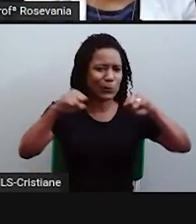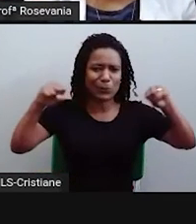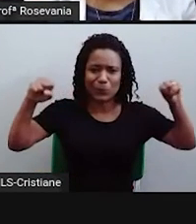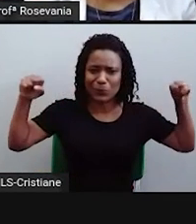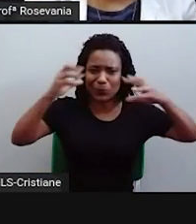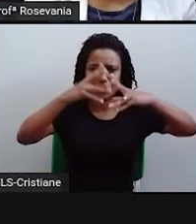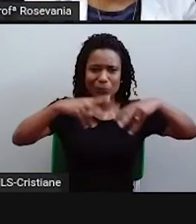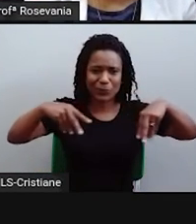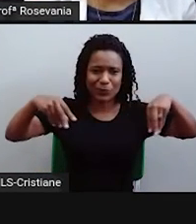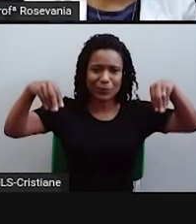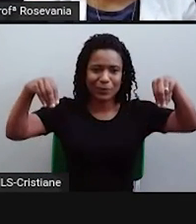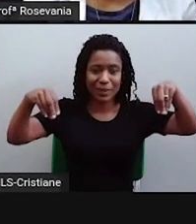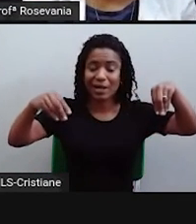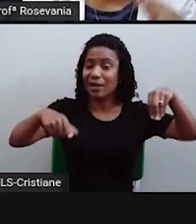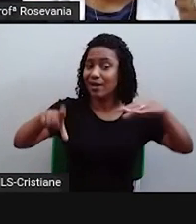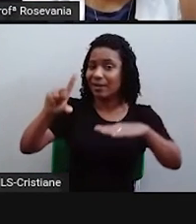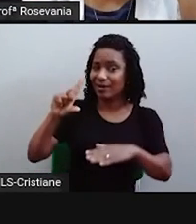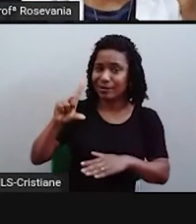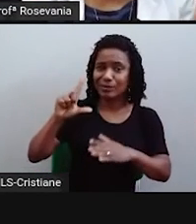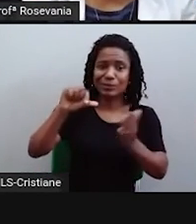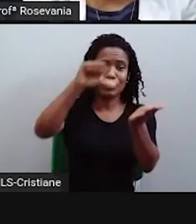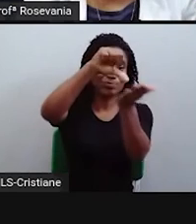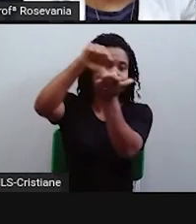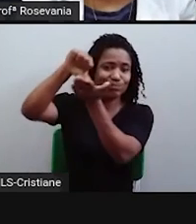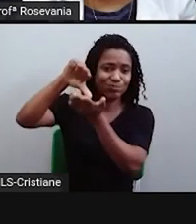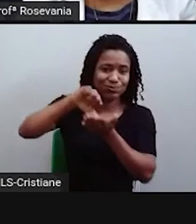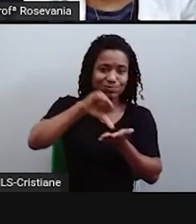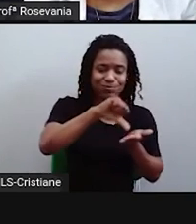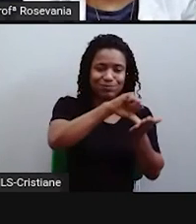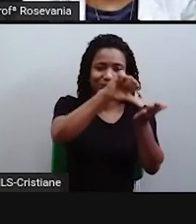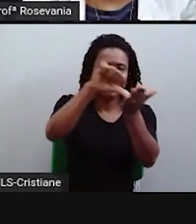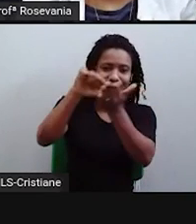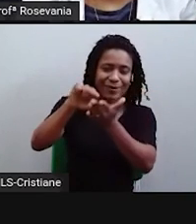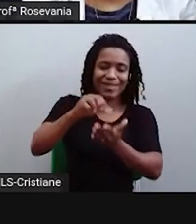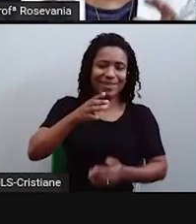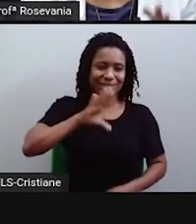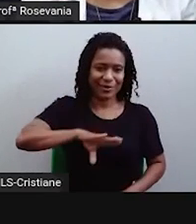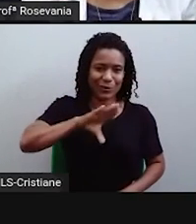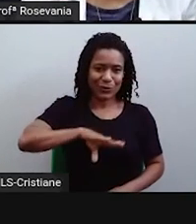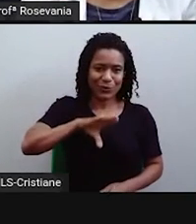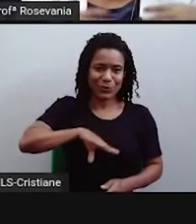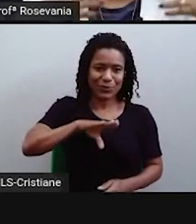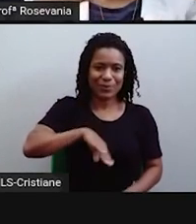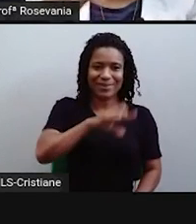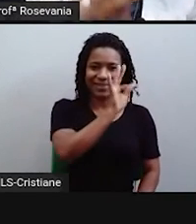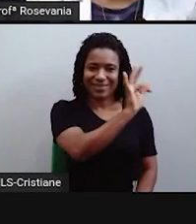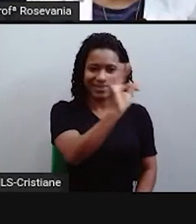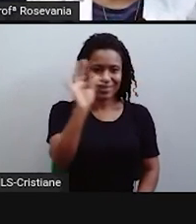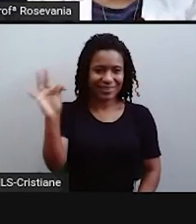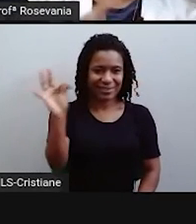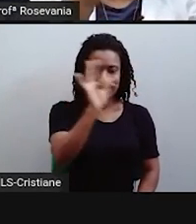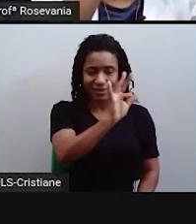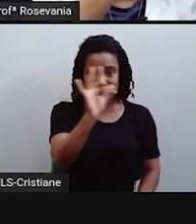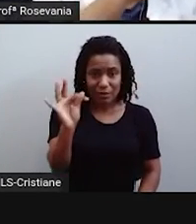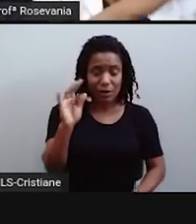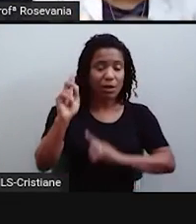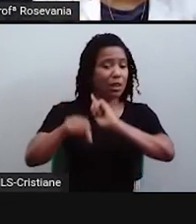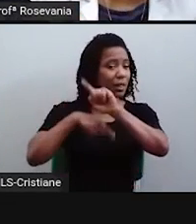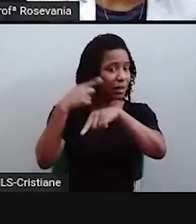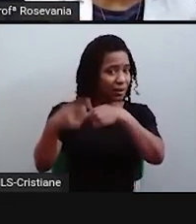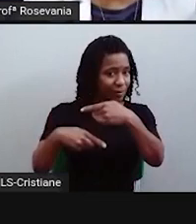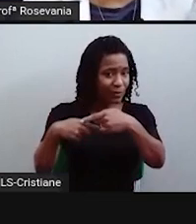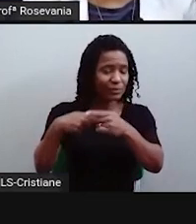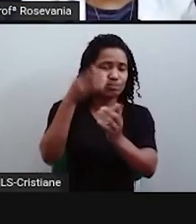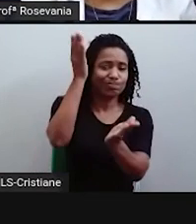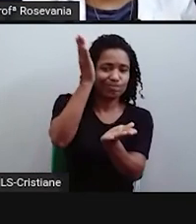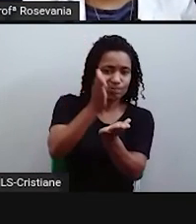o espaço, né, das capitanias hereditárias, marcada lá pelo Tratado de Tordesilhas. Depois, através de decretos, o que que aconteceu? A gente